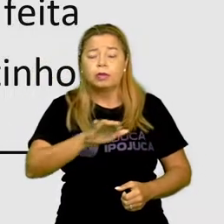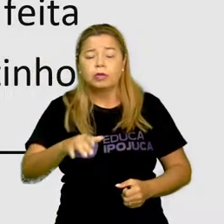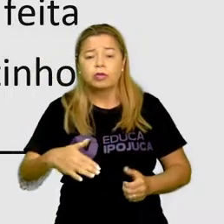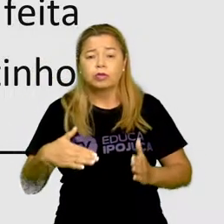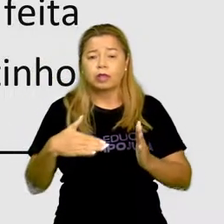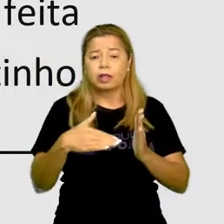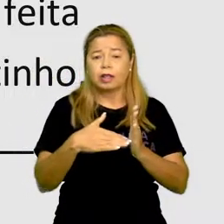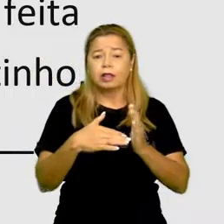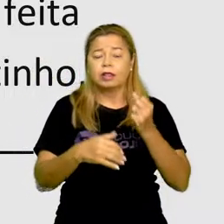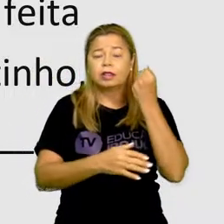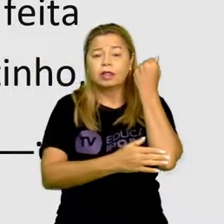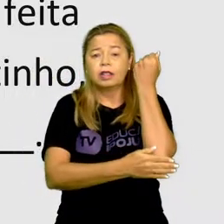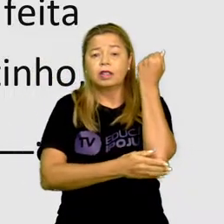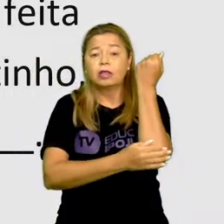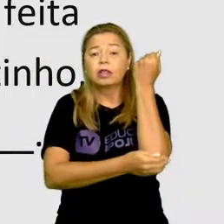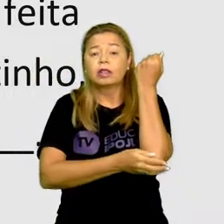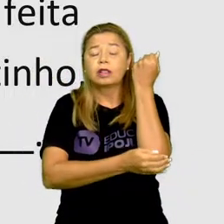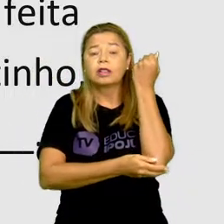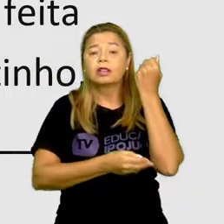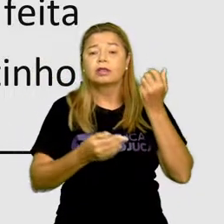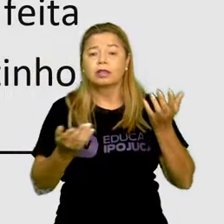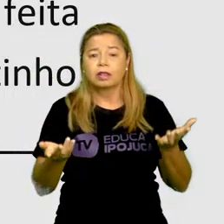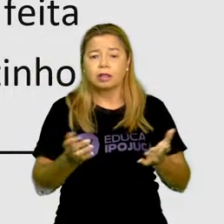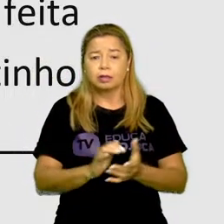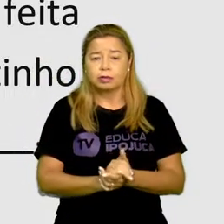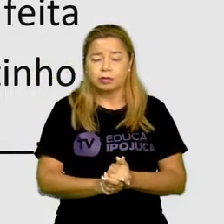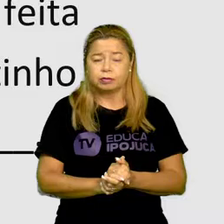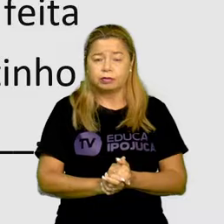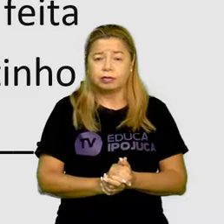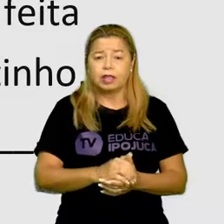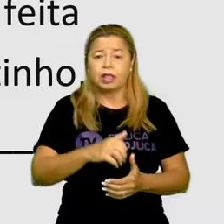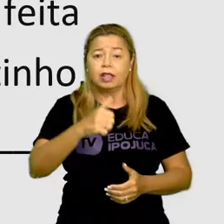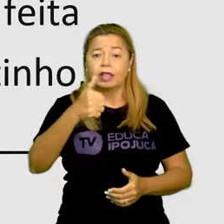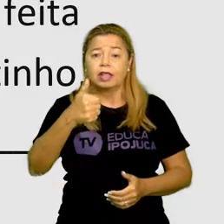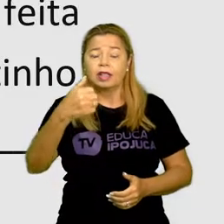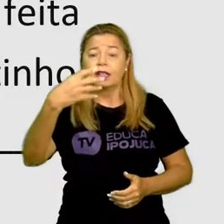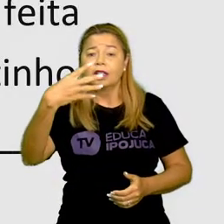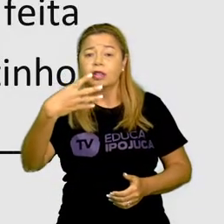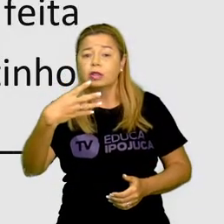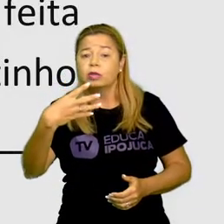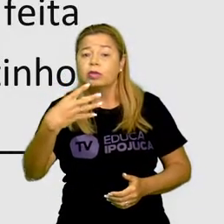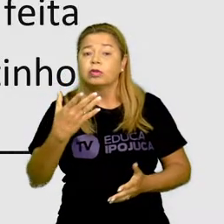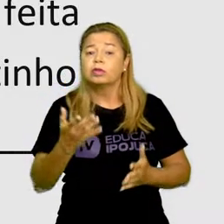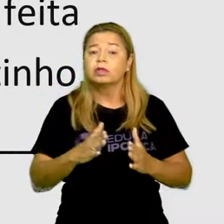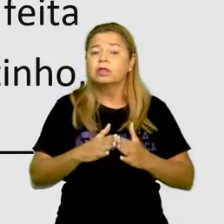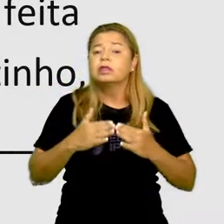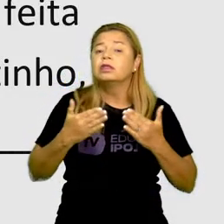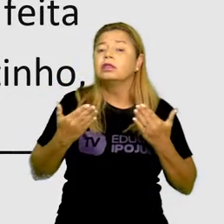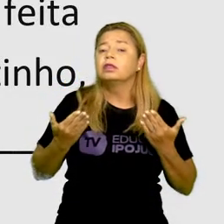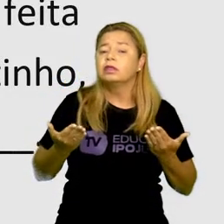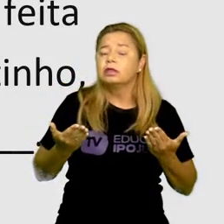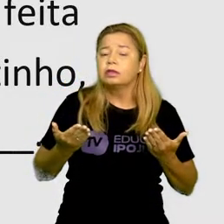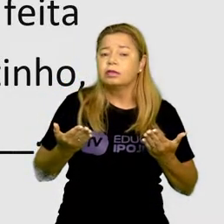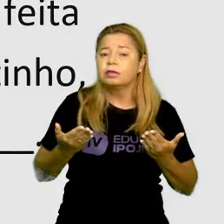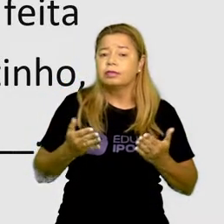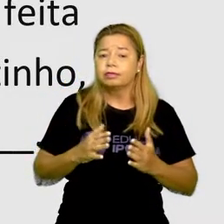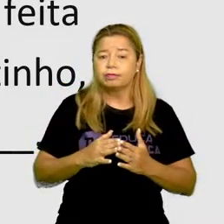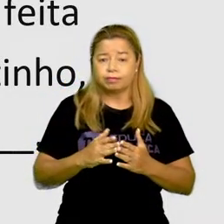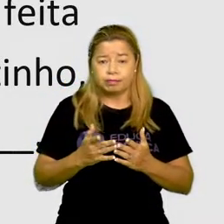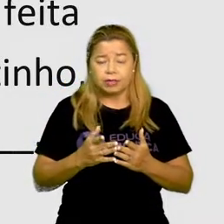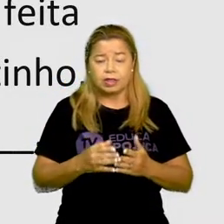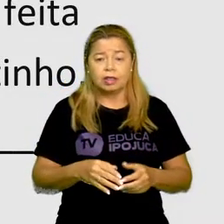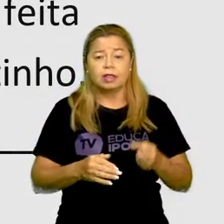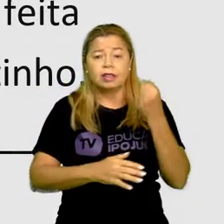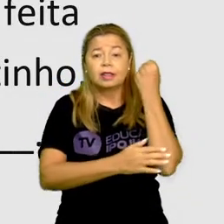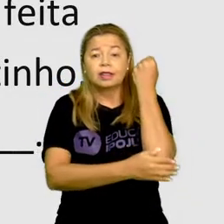aproximadamente 14... palavra correta. Já a distância entre o Cabo de Santo Agostinho